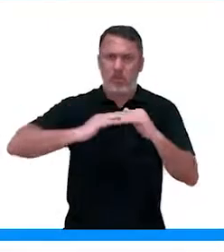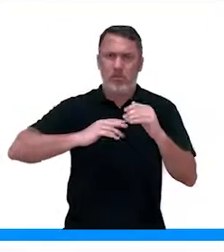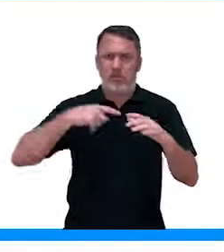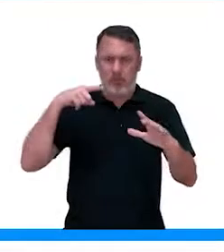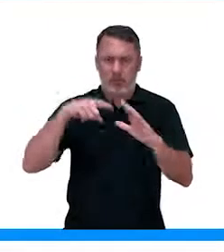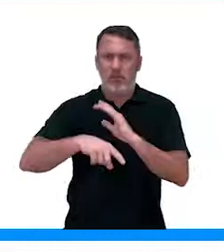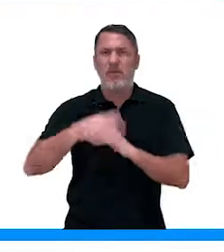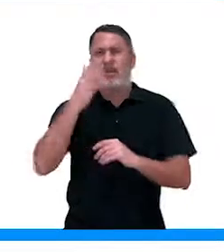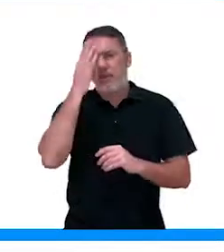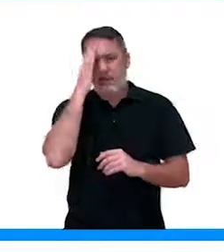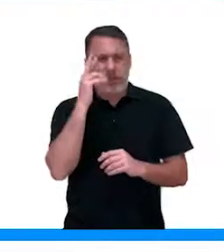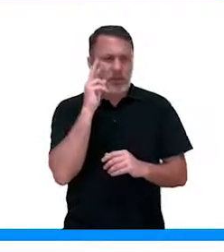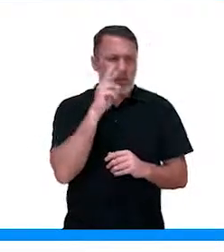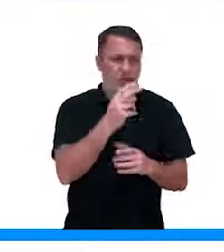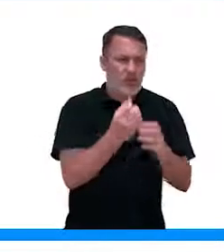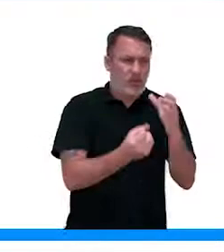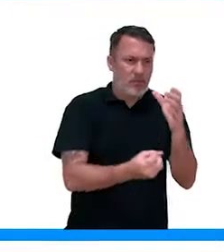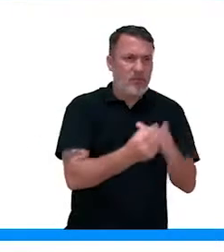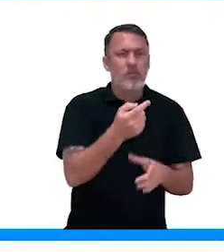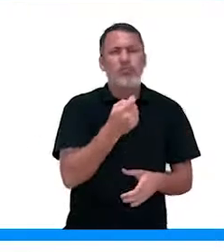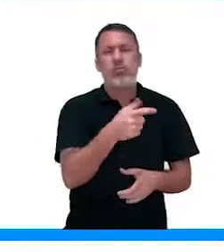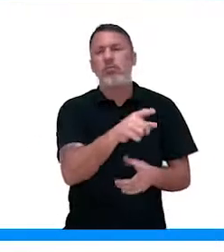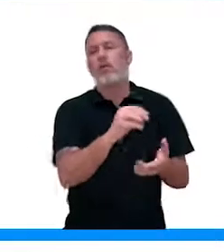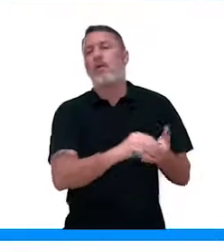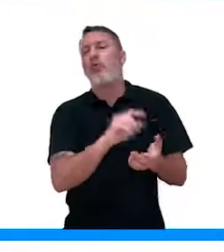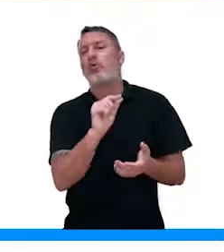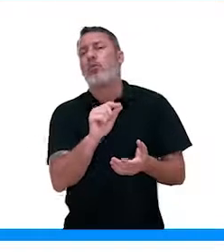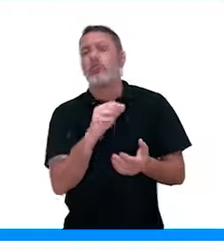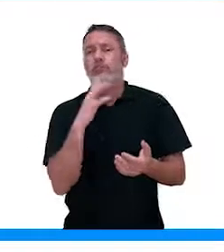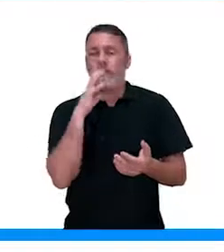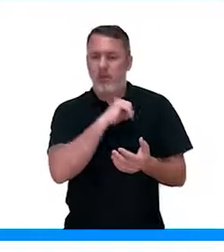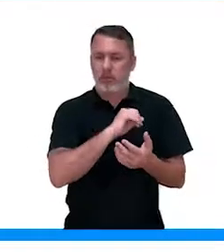trabalha nessa área, consegue identificar dentro de uma plantação.